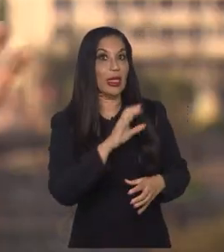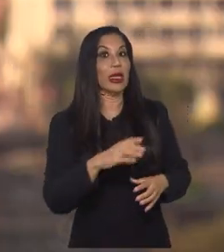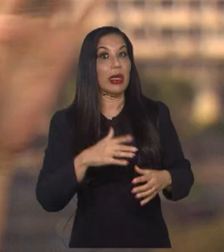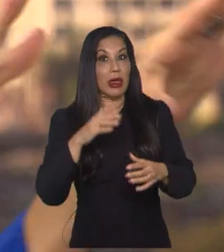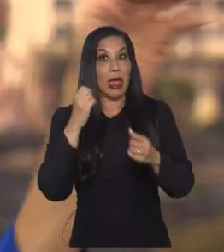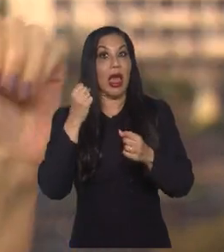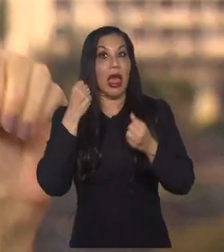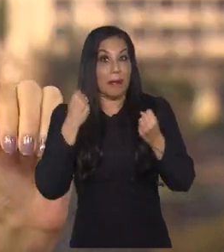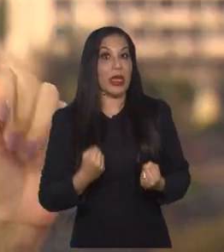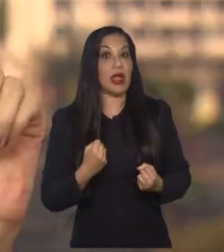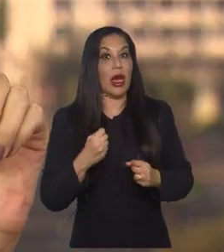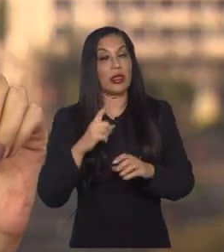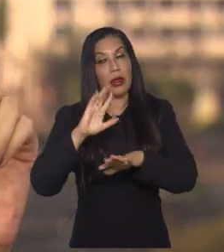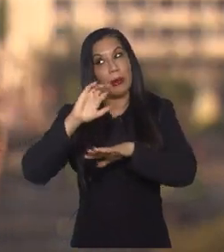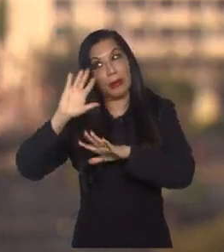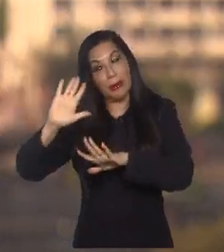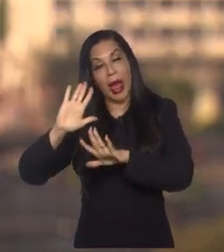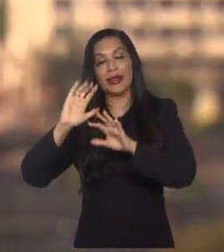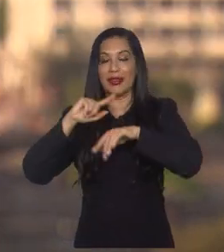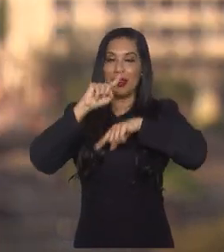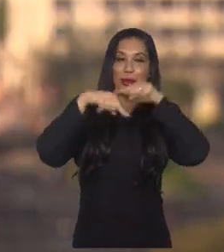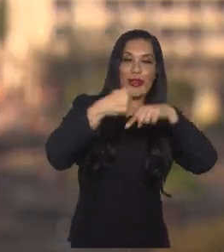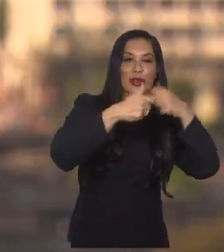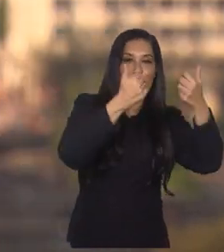mais pesado, mas enfim, vou deixar para o grupo C.